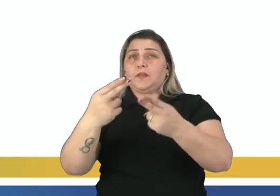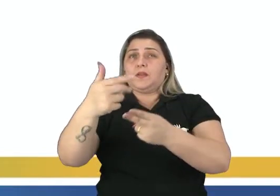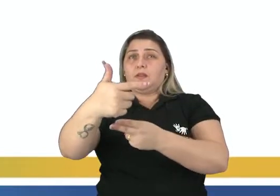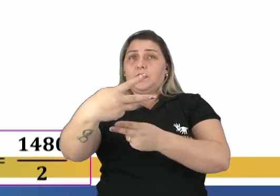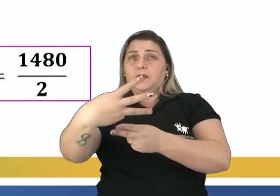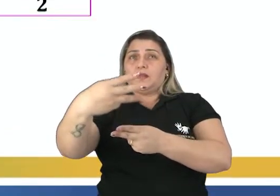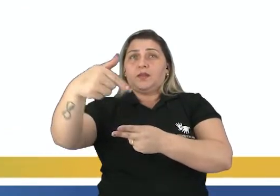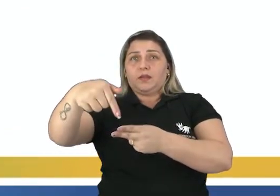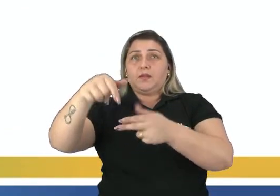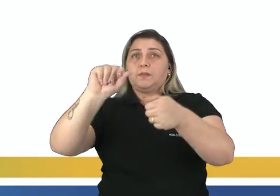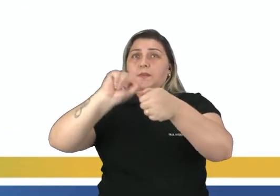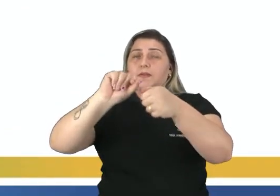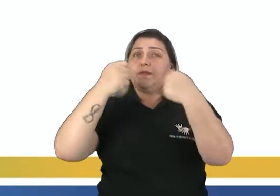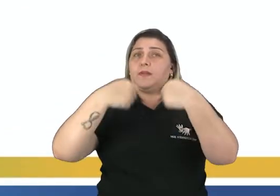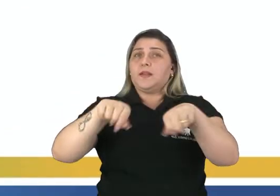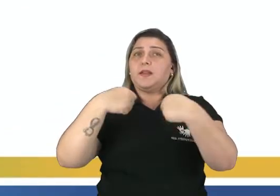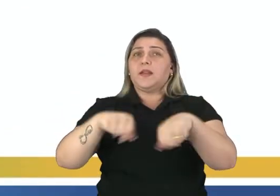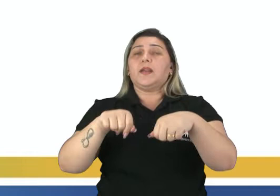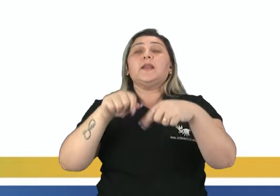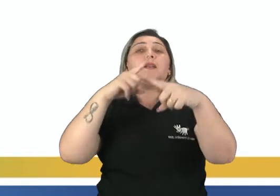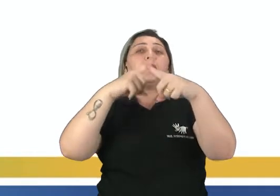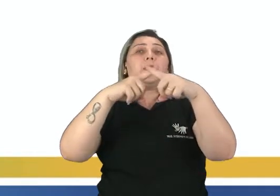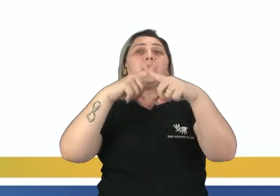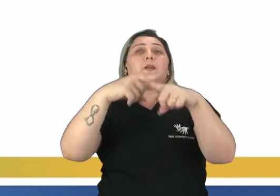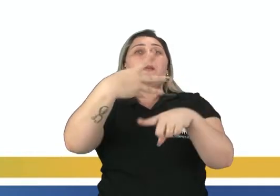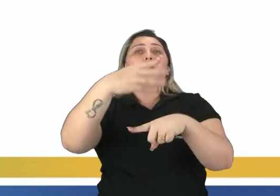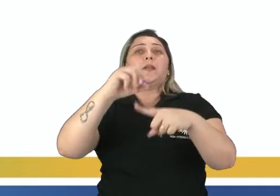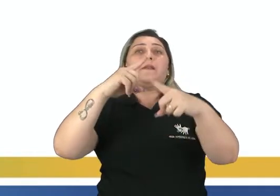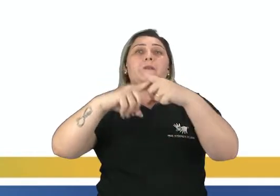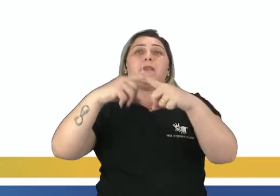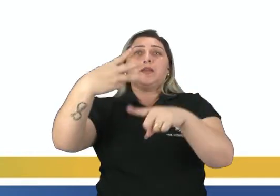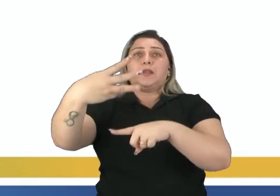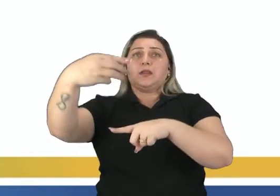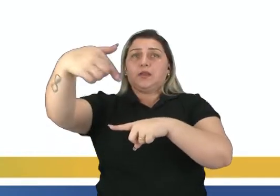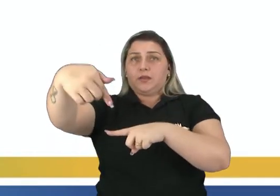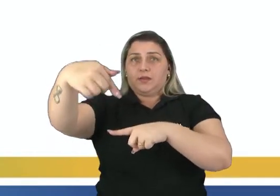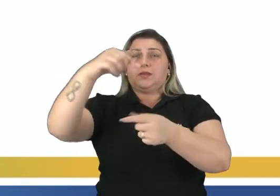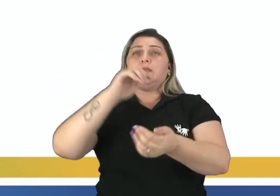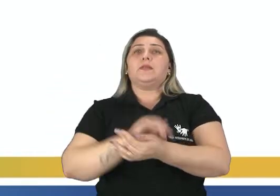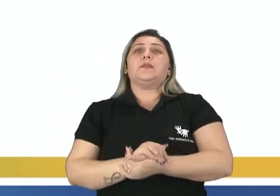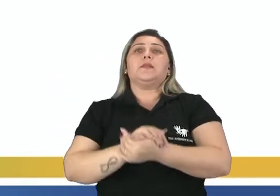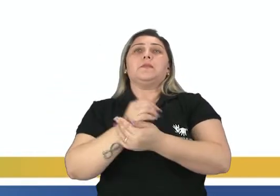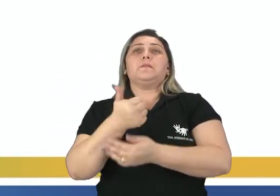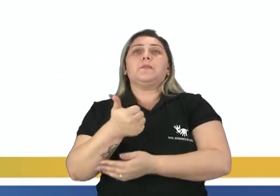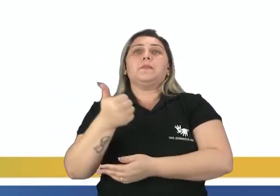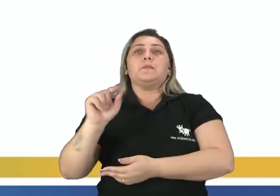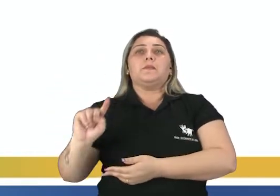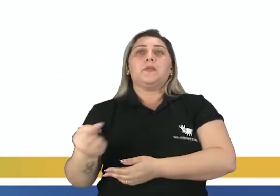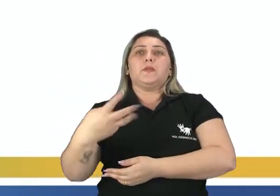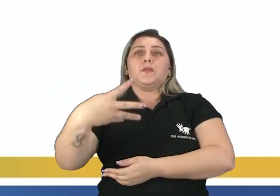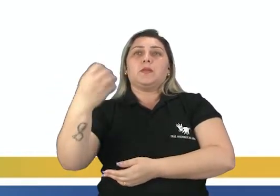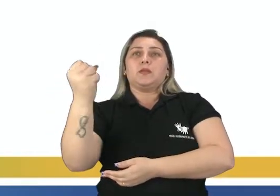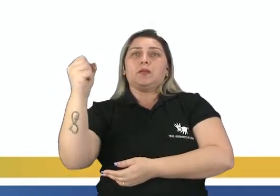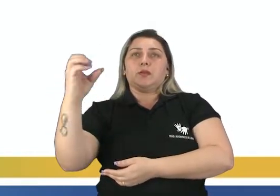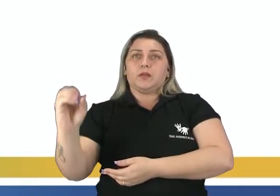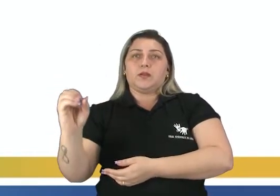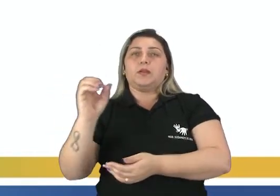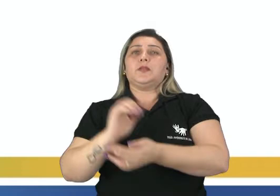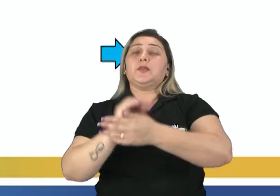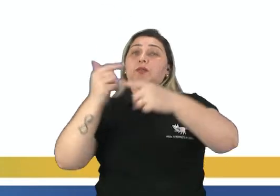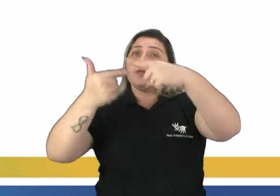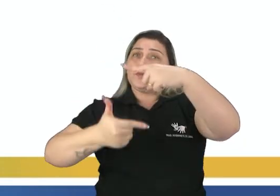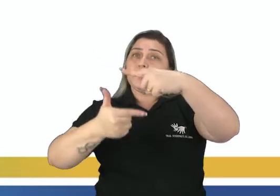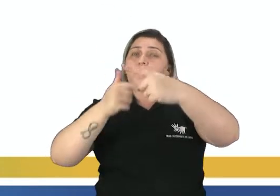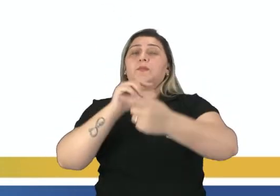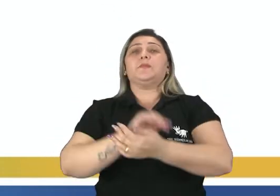Agora devemos fazer o produto entre 40 vezes 37 que dá 1480.